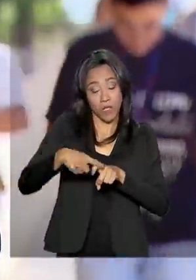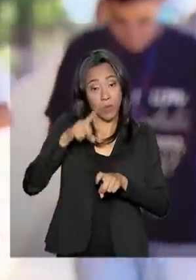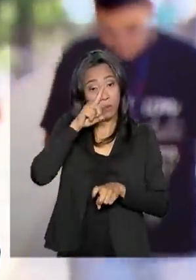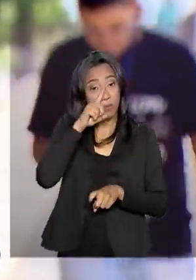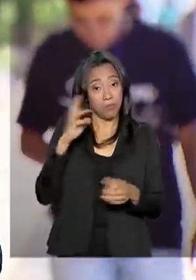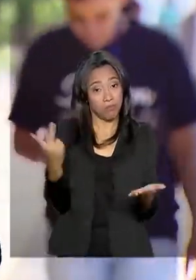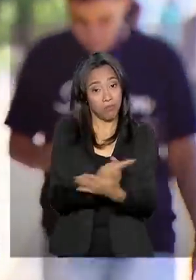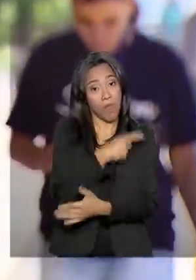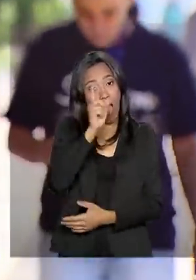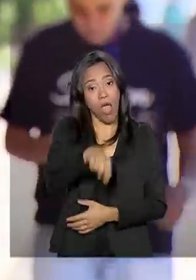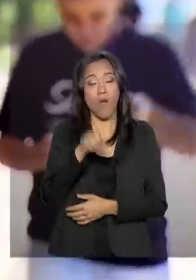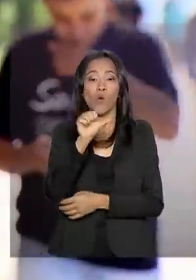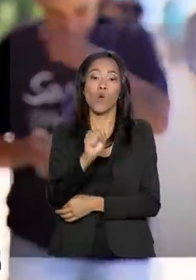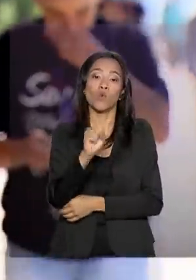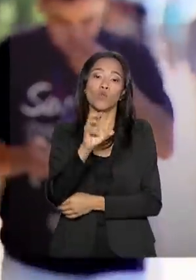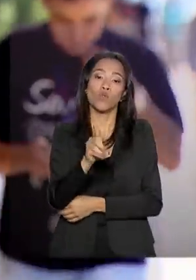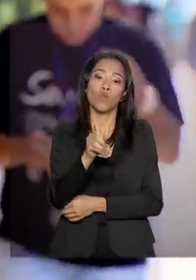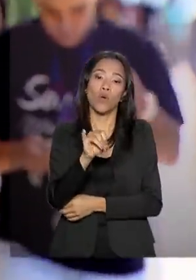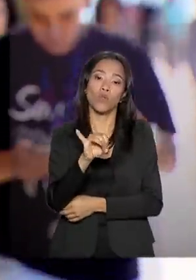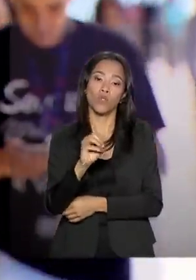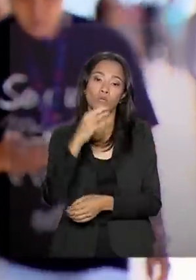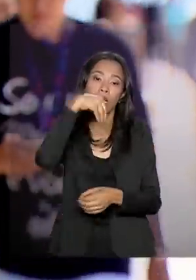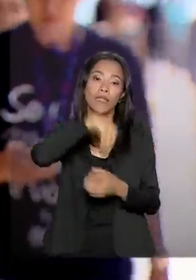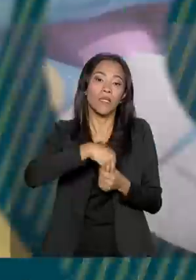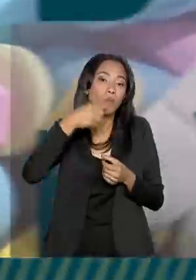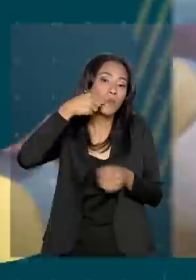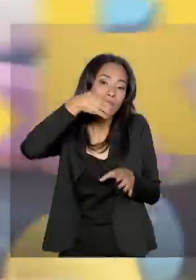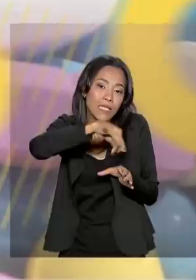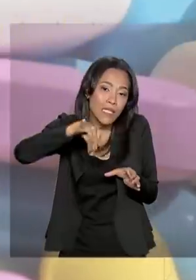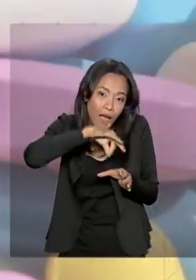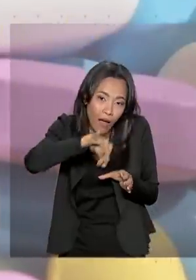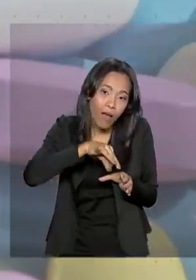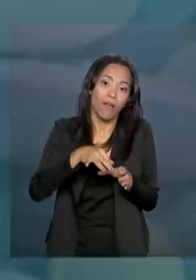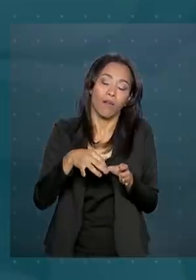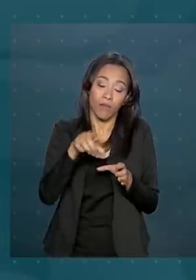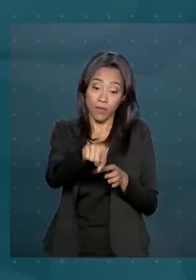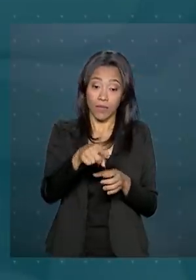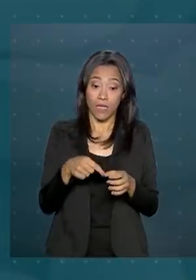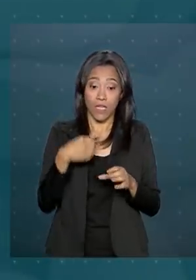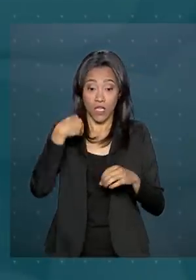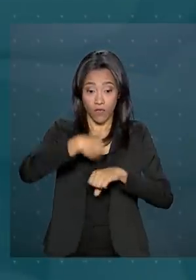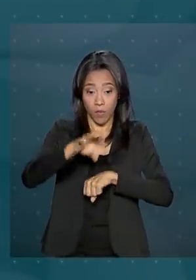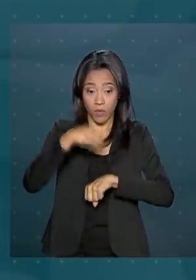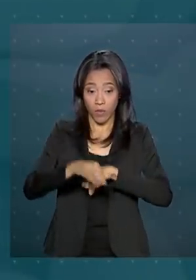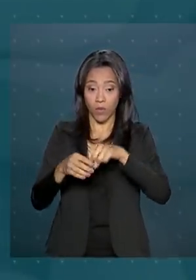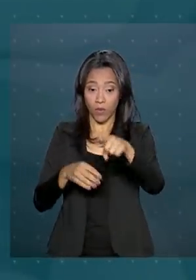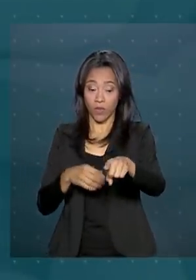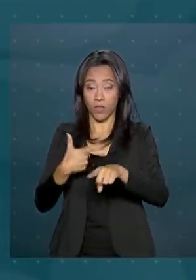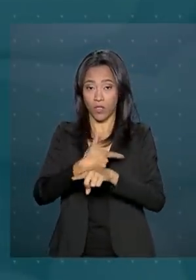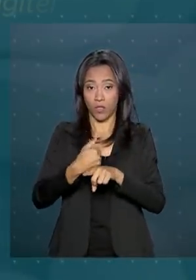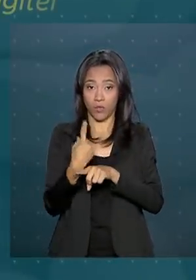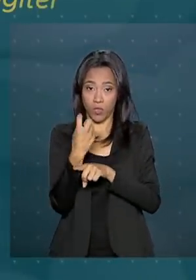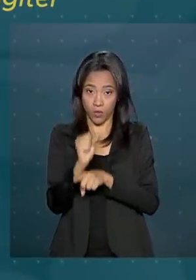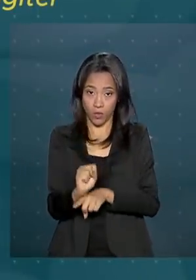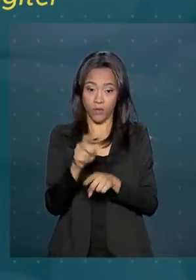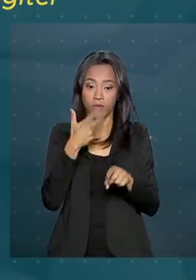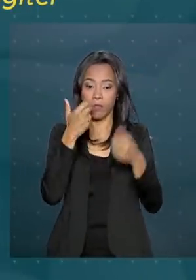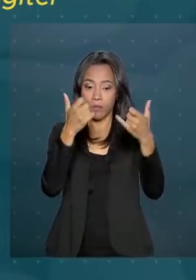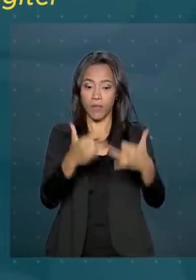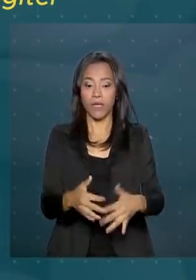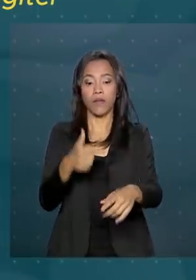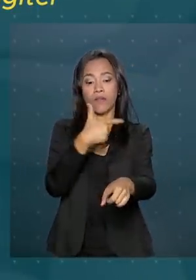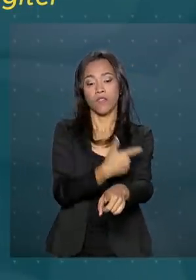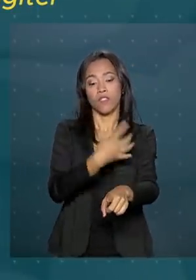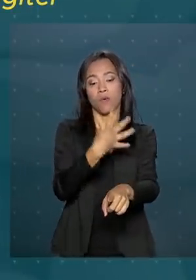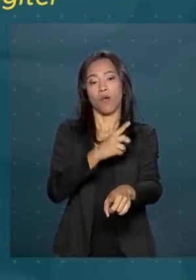é o sódio, principal substância do sal de cozinha. Dados mostram que em 2018, 24,7